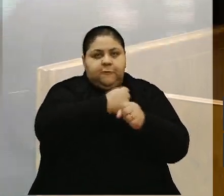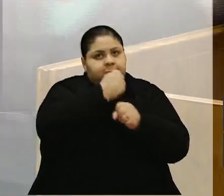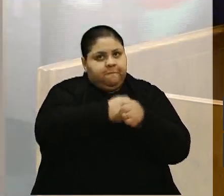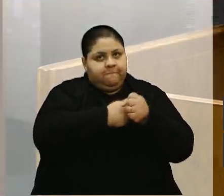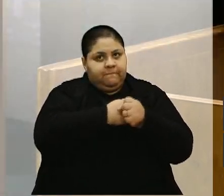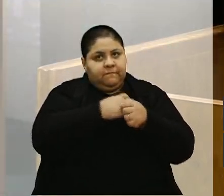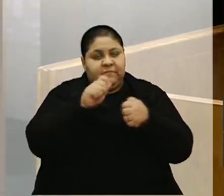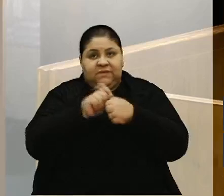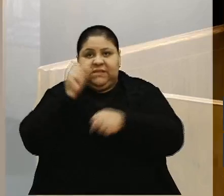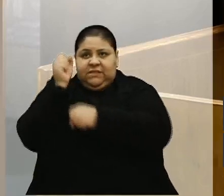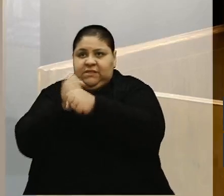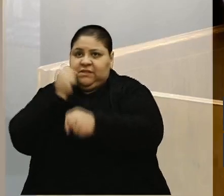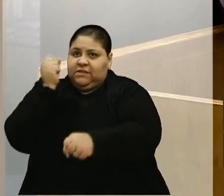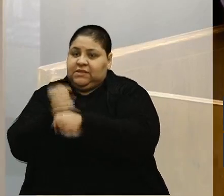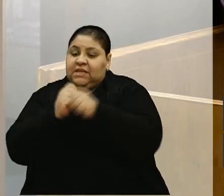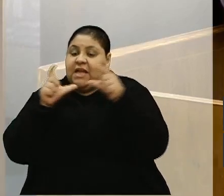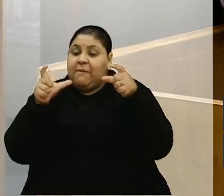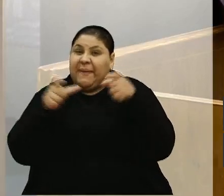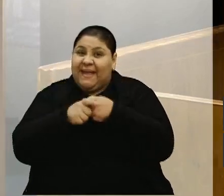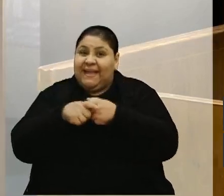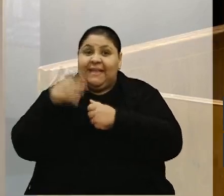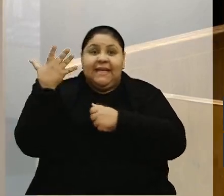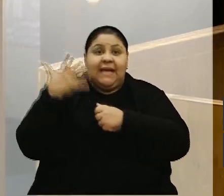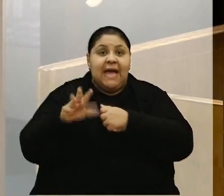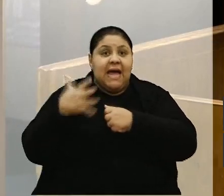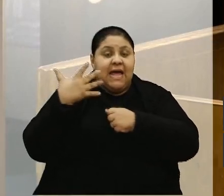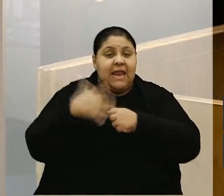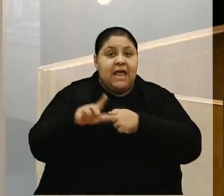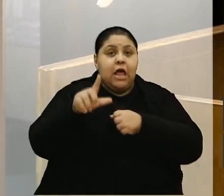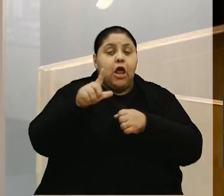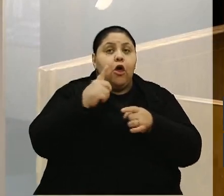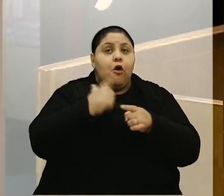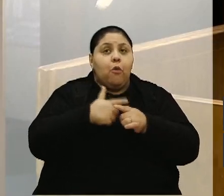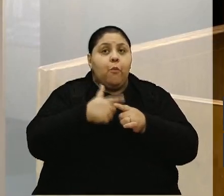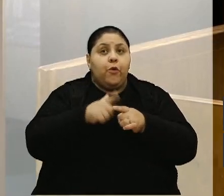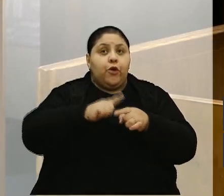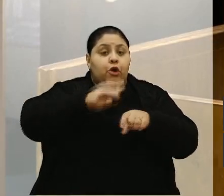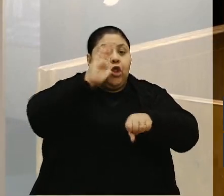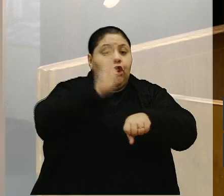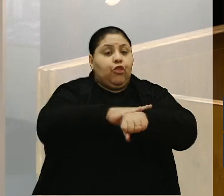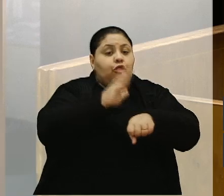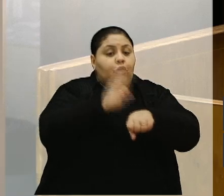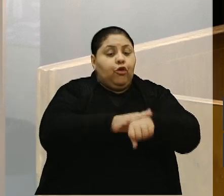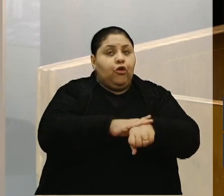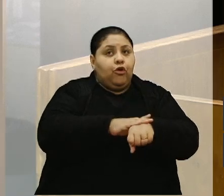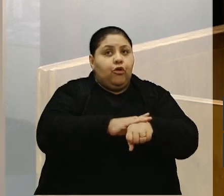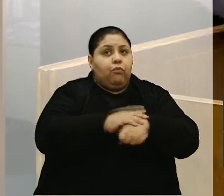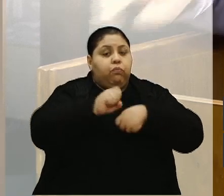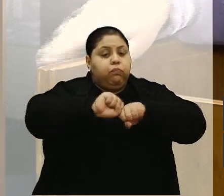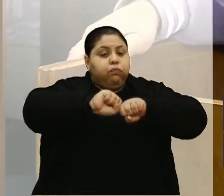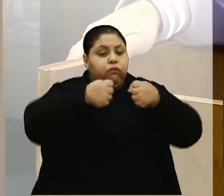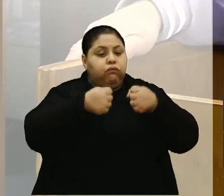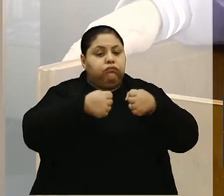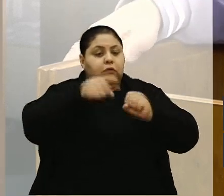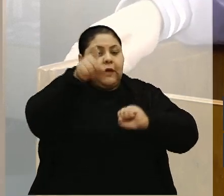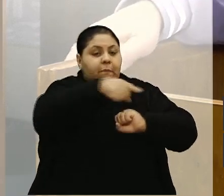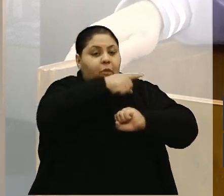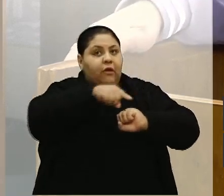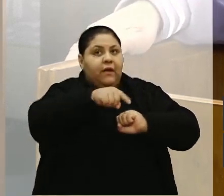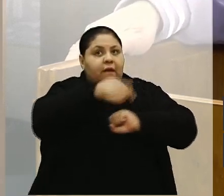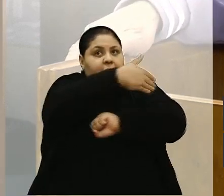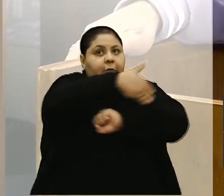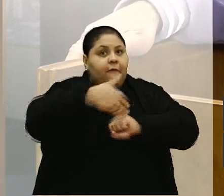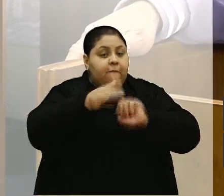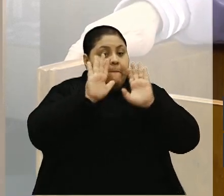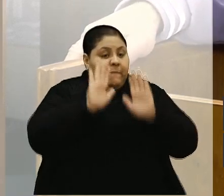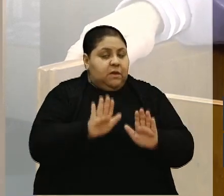Fazer aquela obra lá, ela é pequena e cara, porque tem que, no momento de explodir, tem que interditar a BR-116, parar.